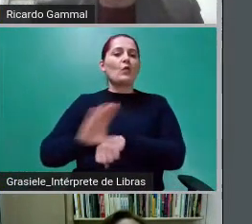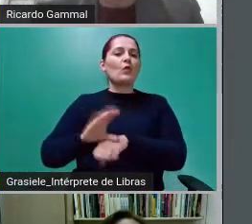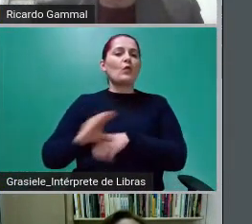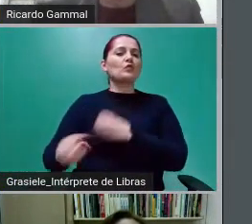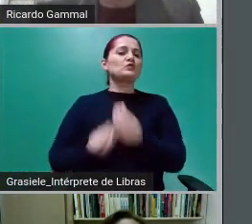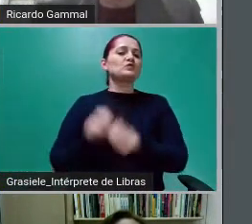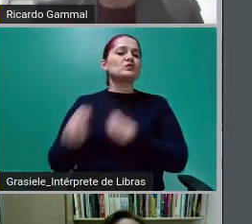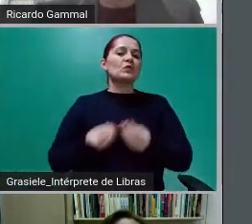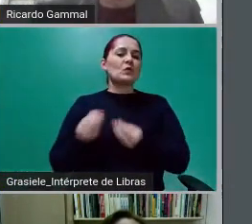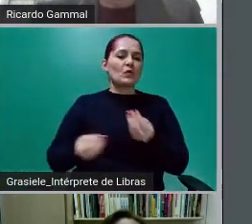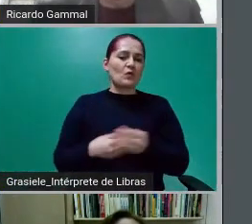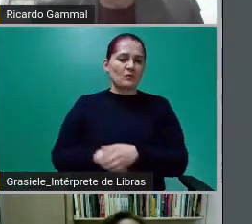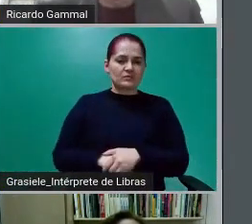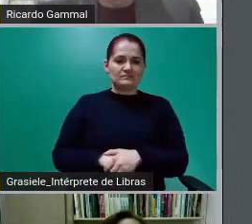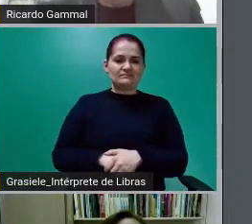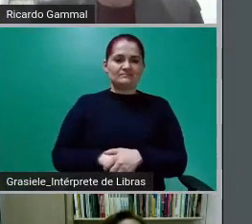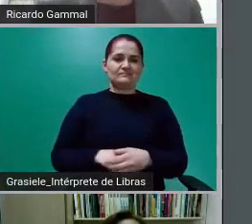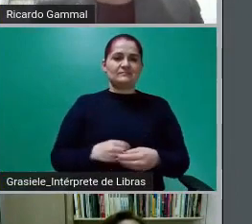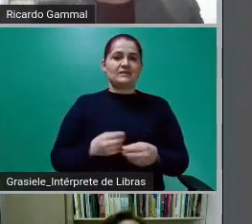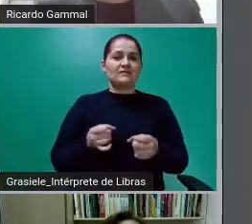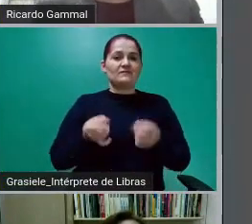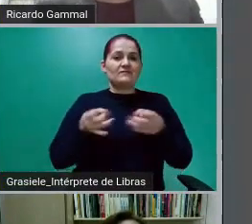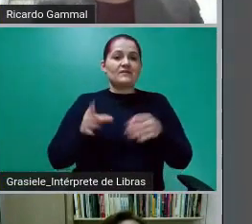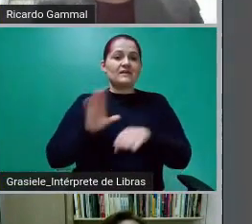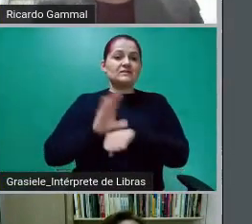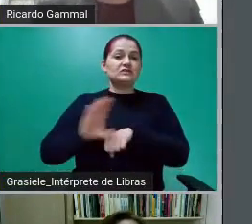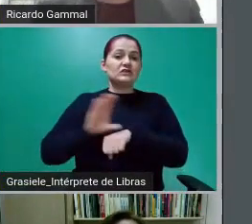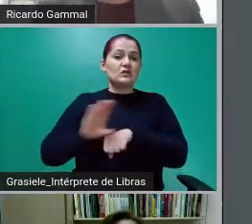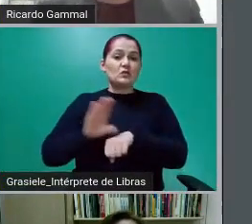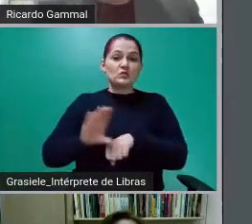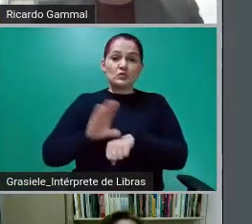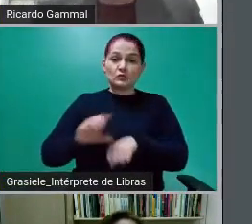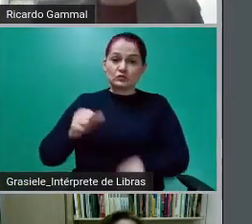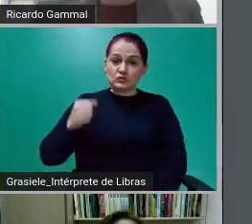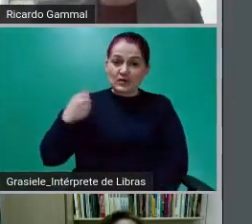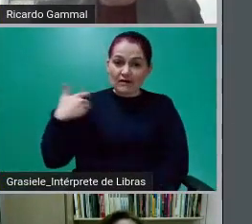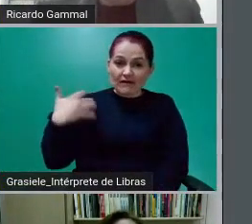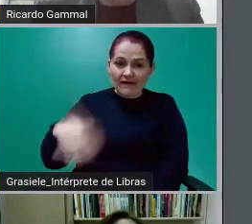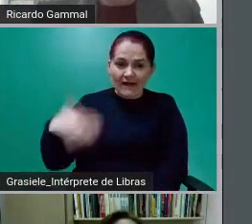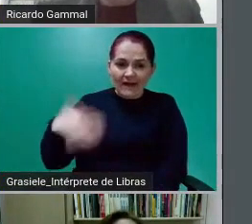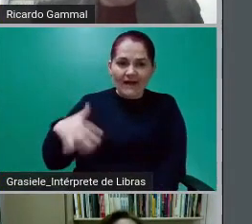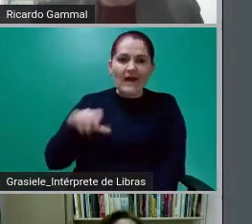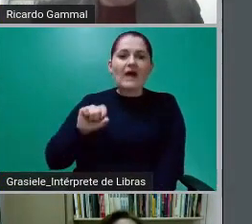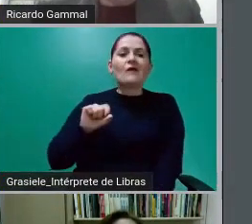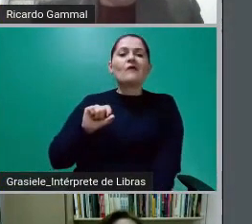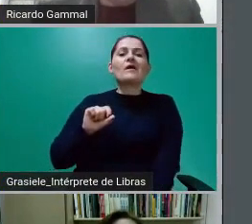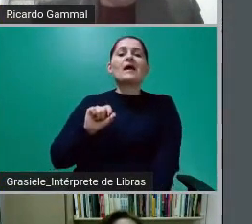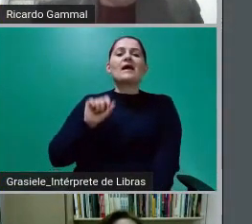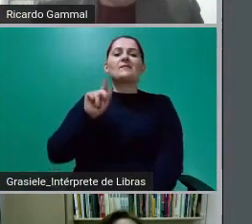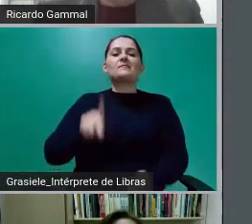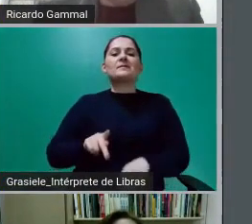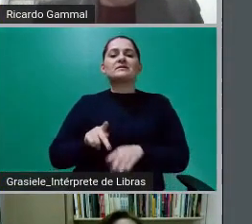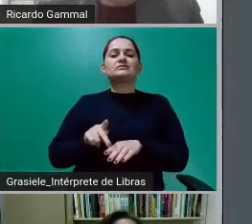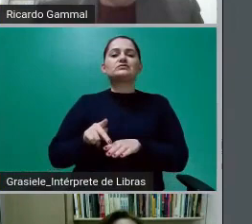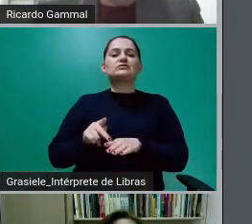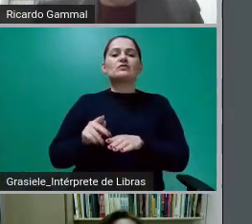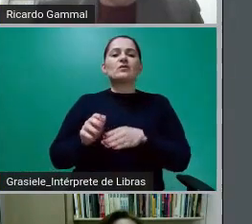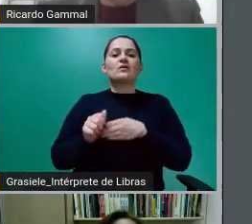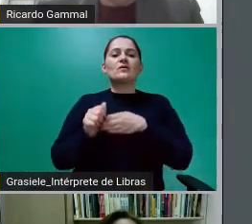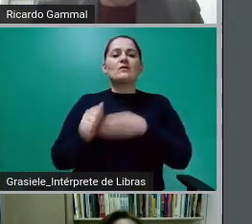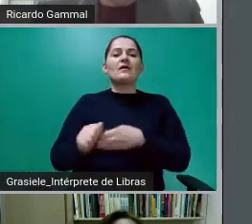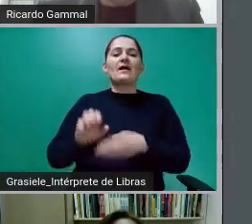municípios. Vendiam cursos caríssimos. Quem era o consultor? Edson Ronaldo